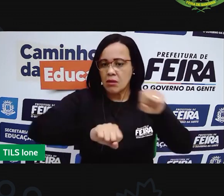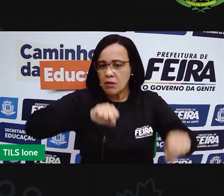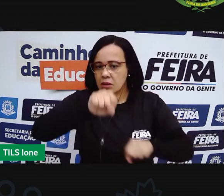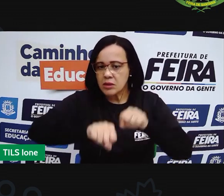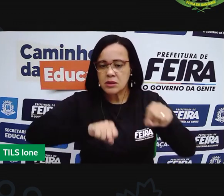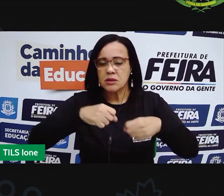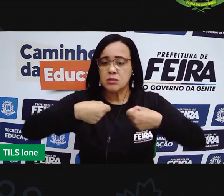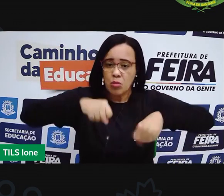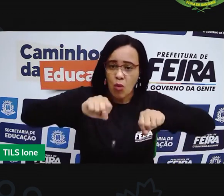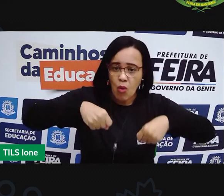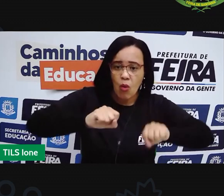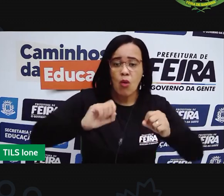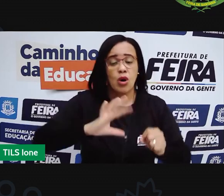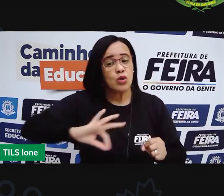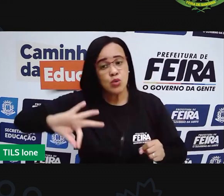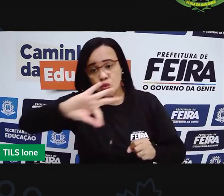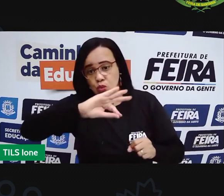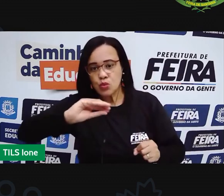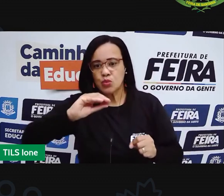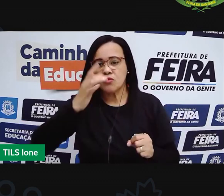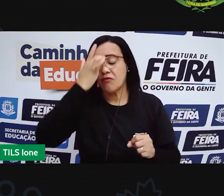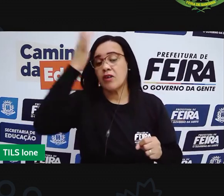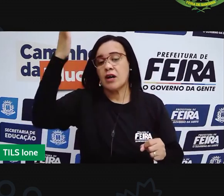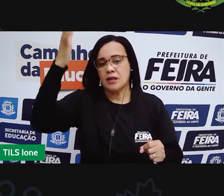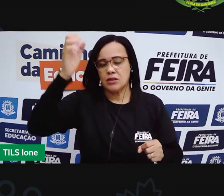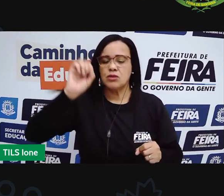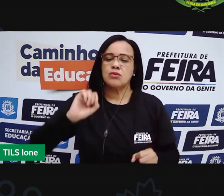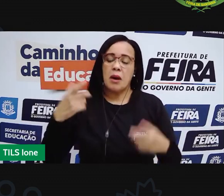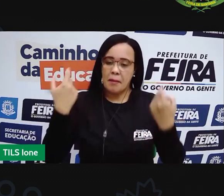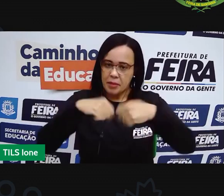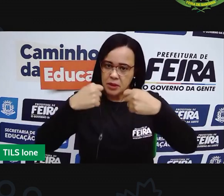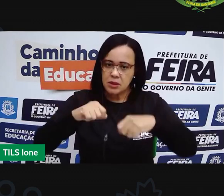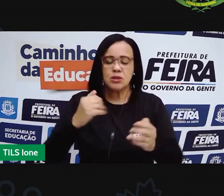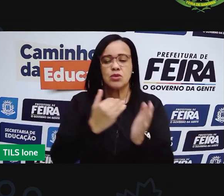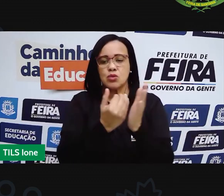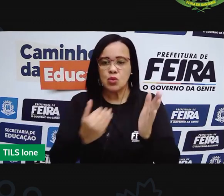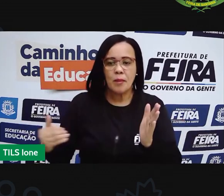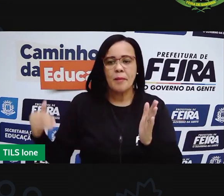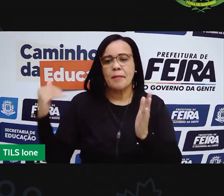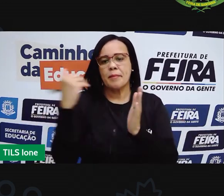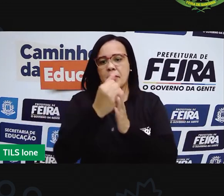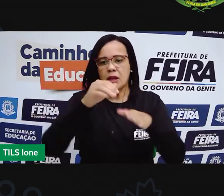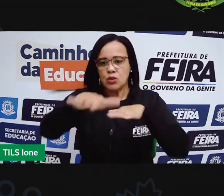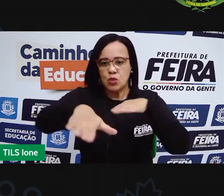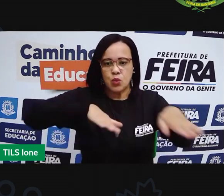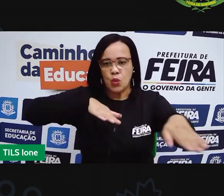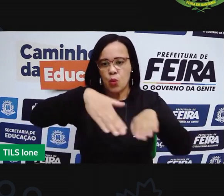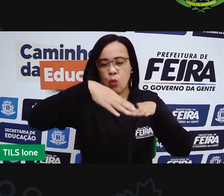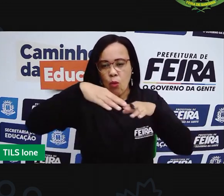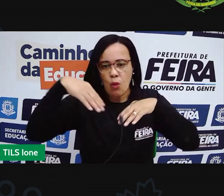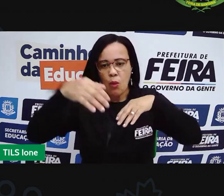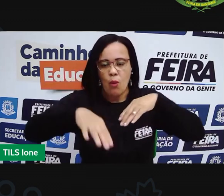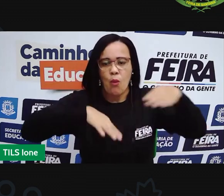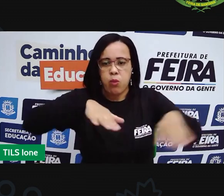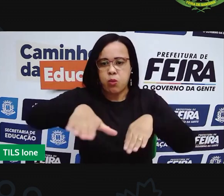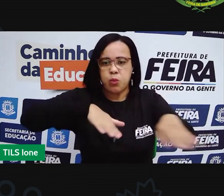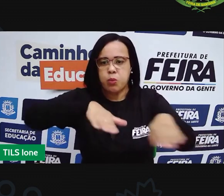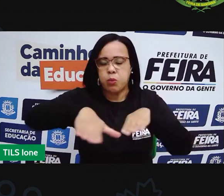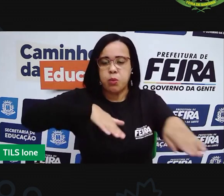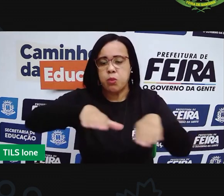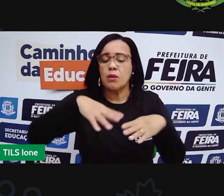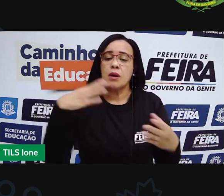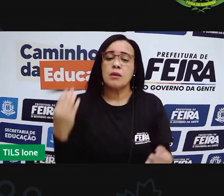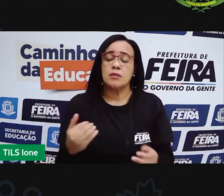como é fácil usar o aplicativo de localização, o aplicativo Google Maps, que a gente consegue